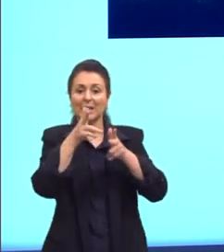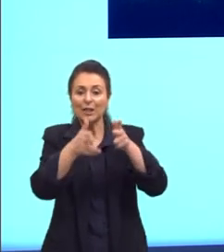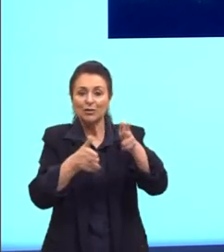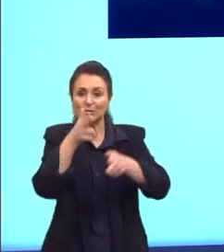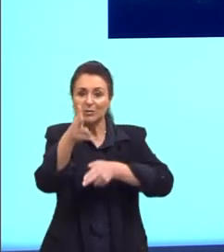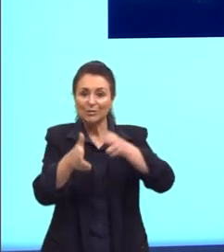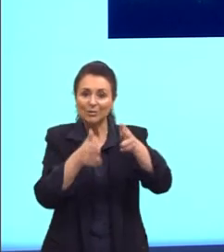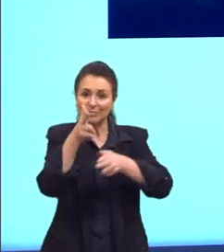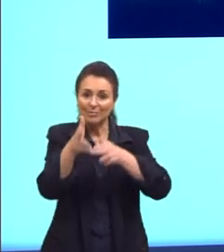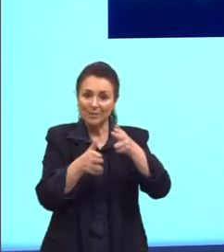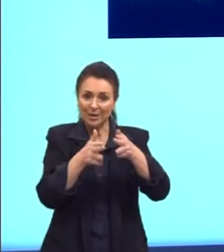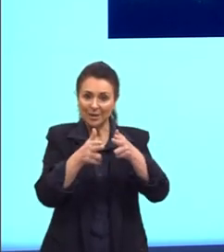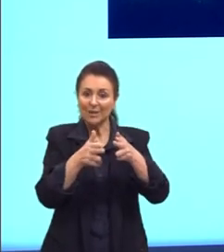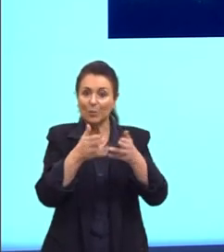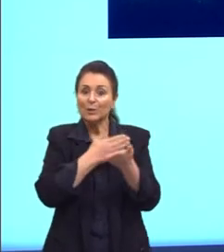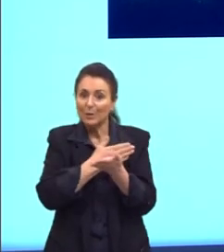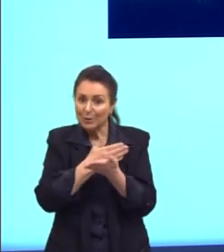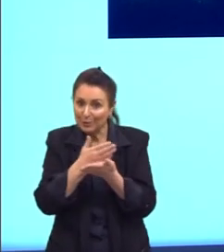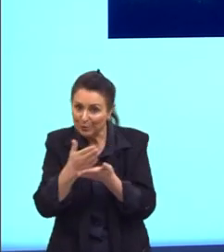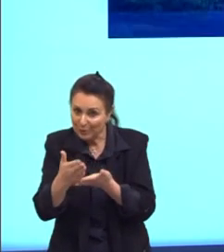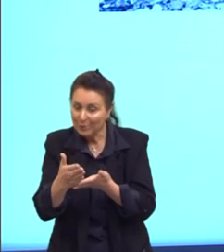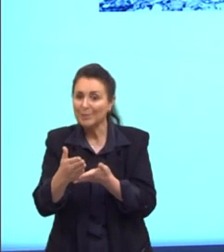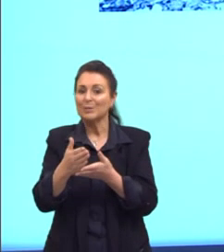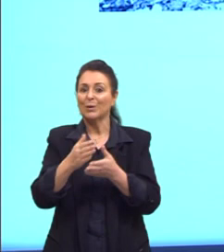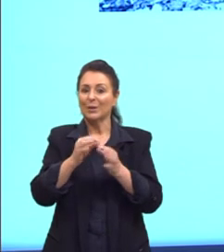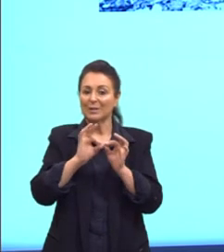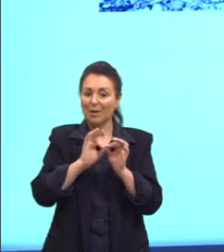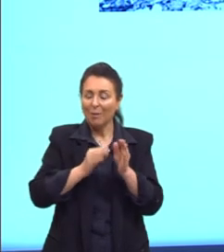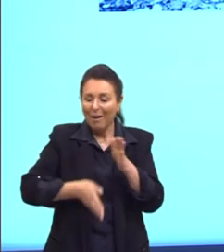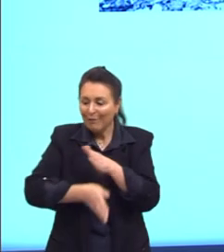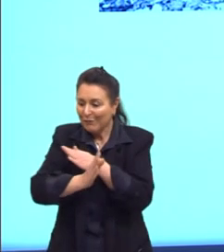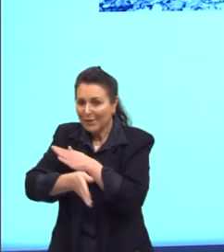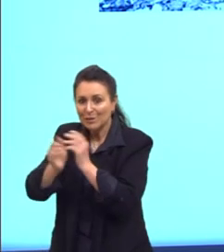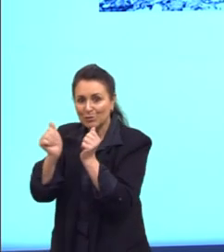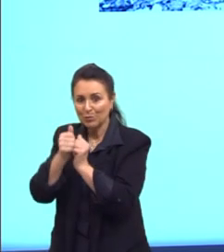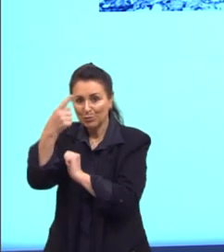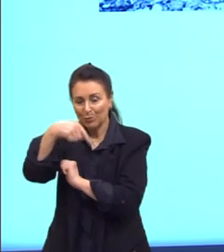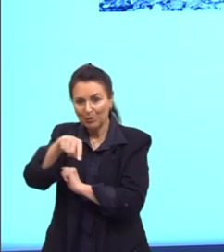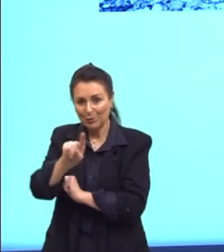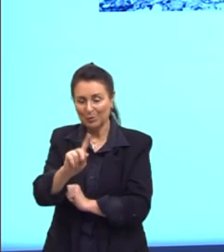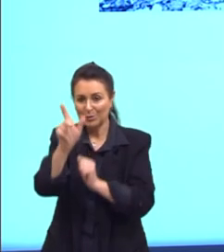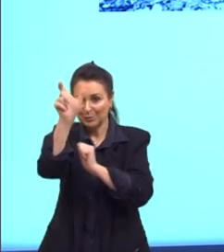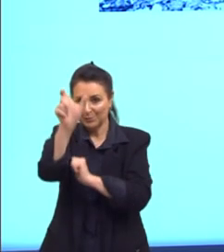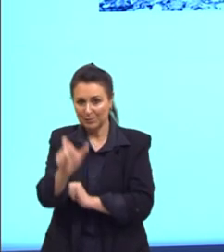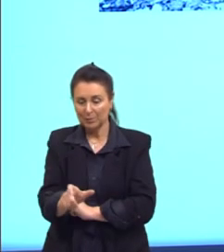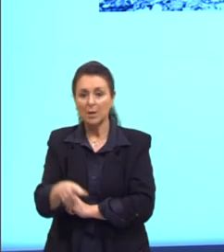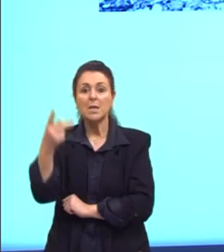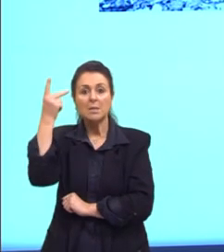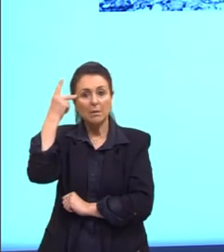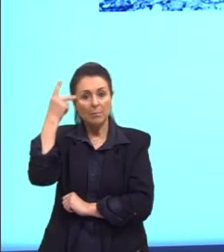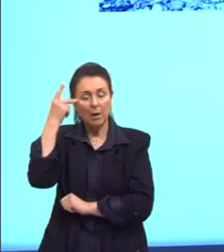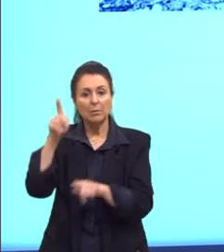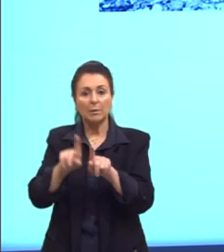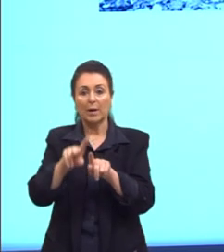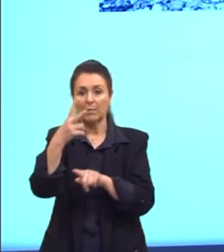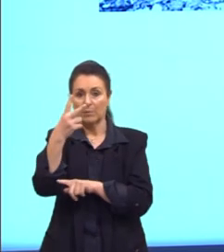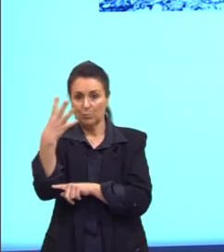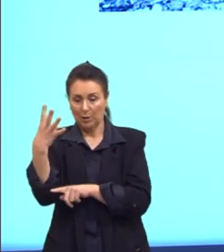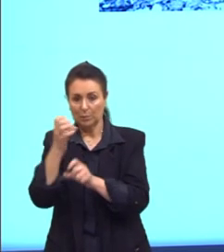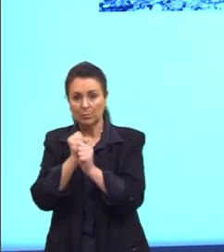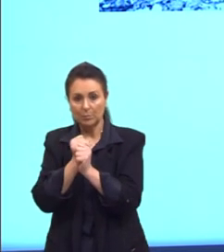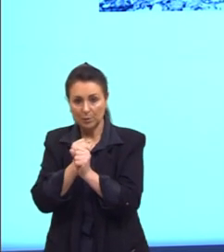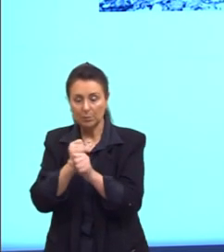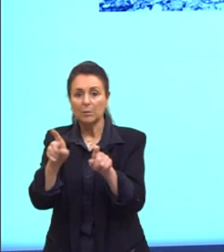na época que ele partiu ali para a coluna Prestes. E em São Paulo também, em 1924, também teve uma